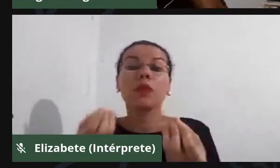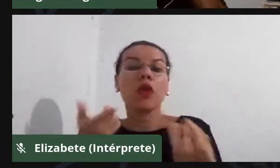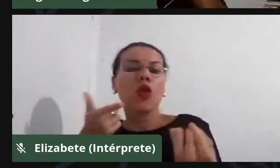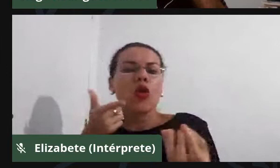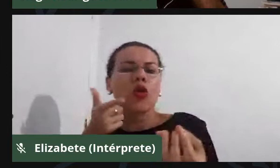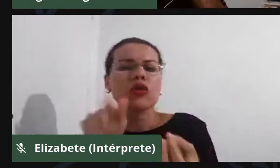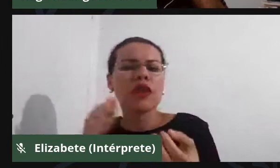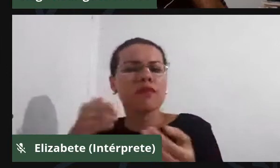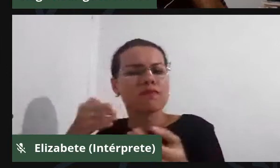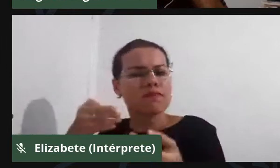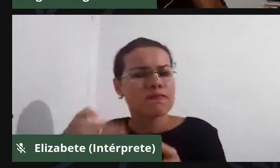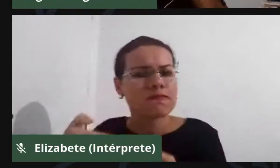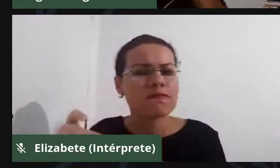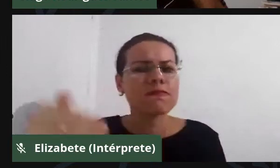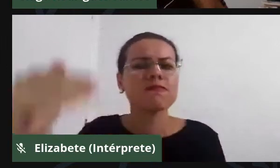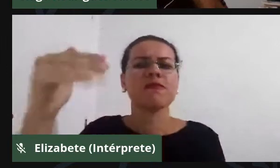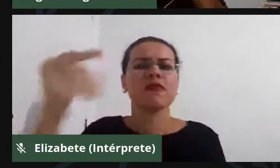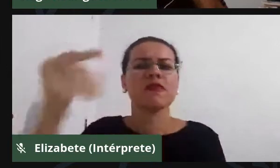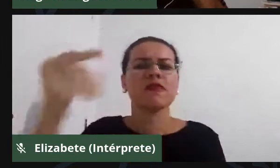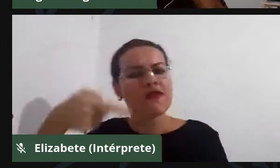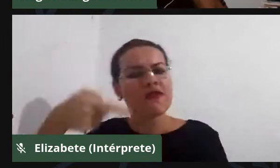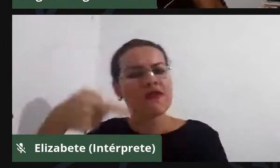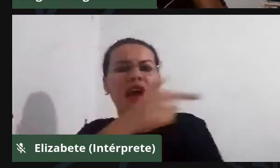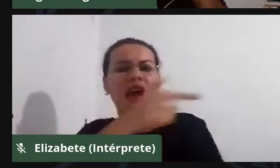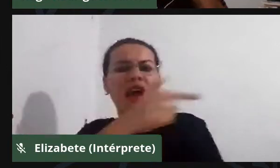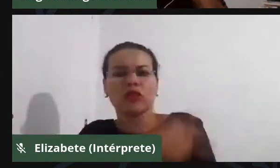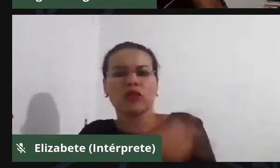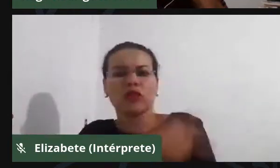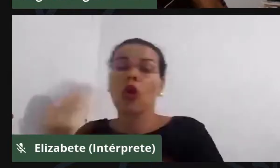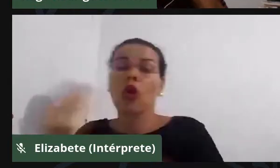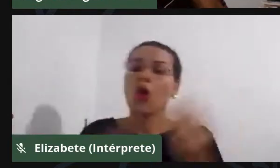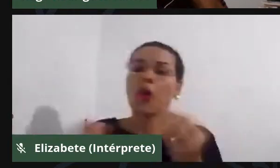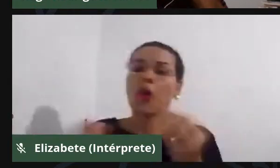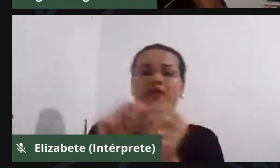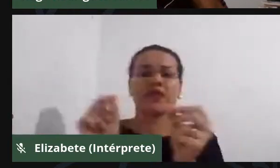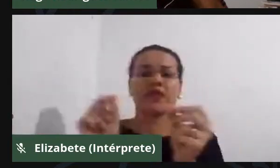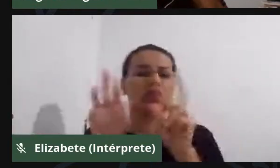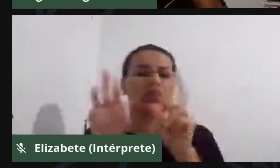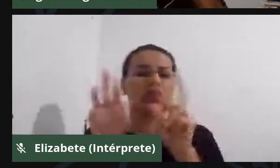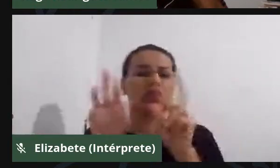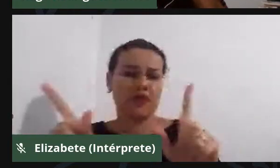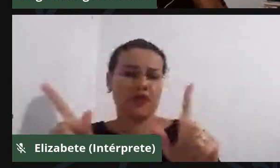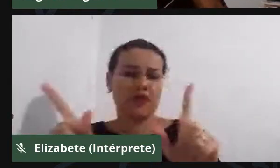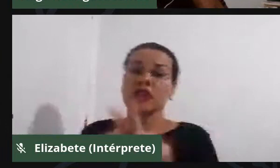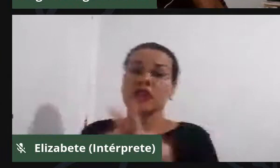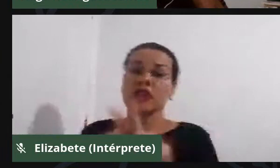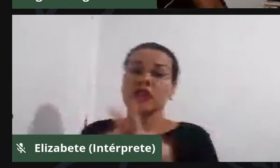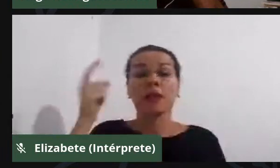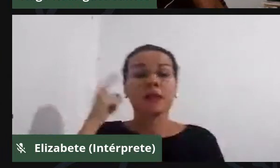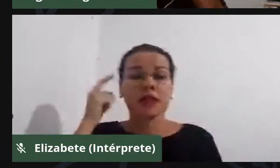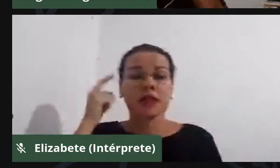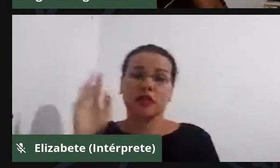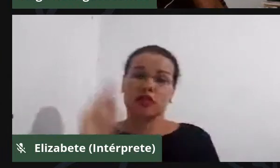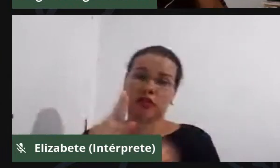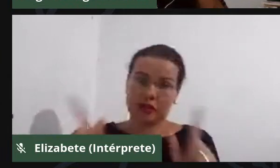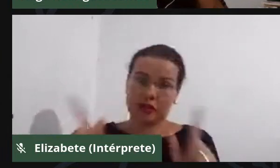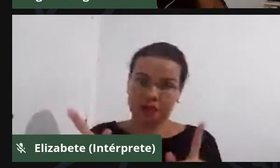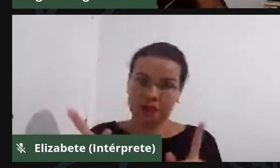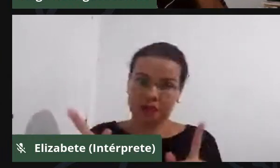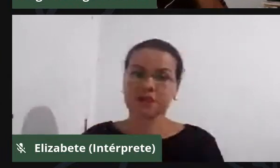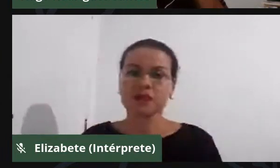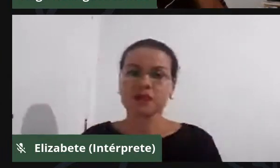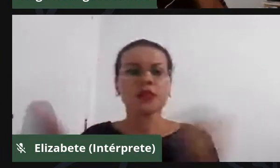com a educação, com os saberes, com os fazeres, a partir também da produção. E esse ano, como em